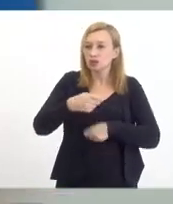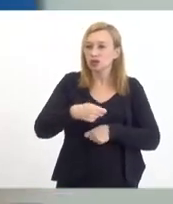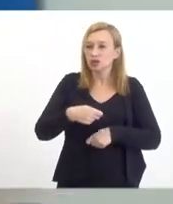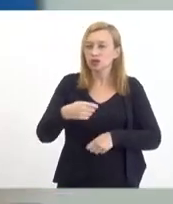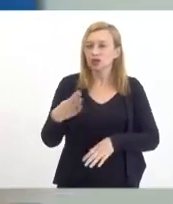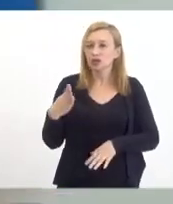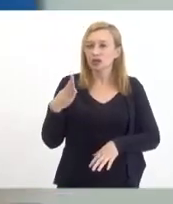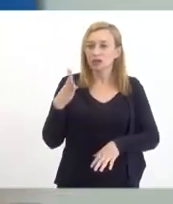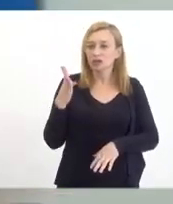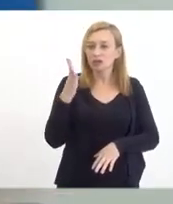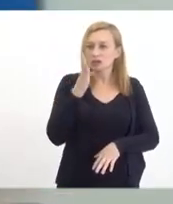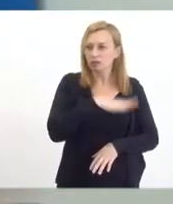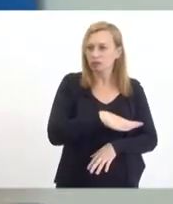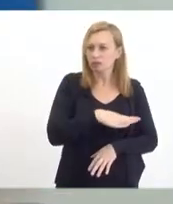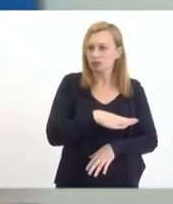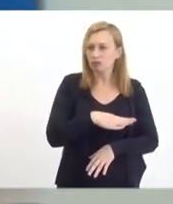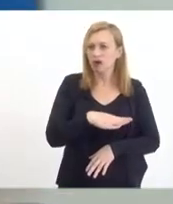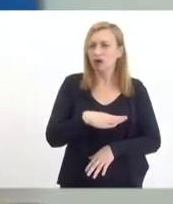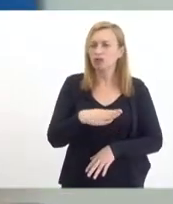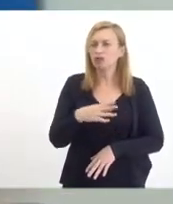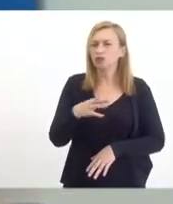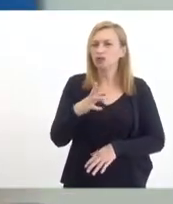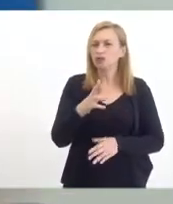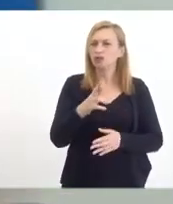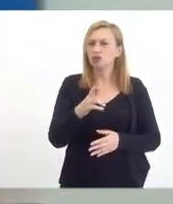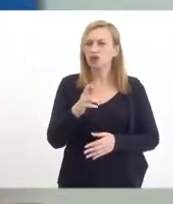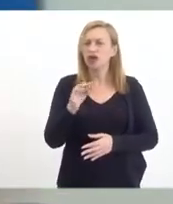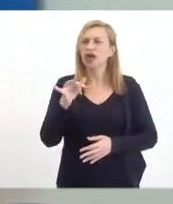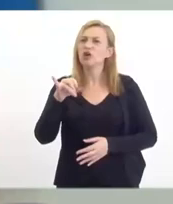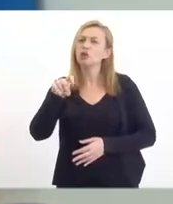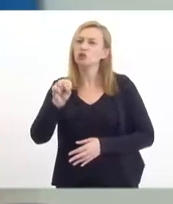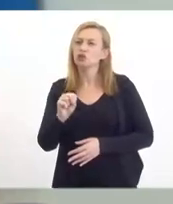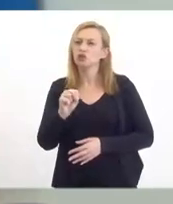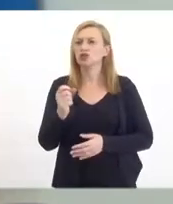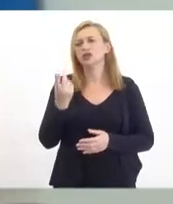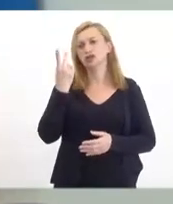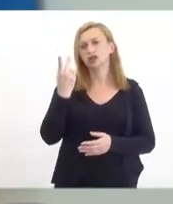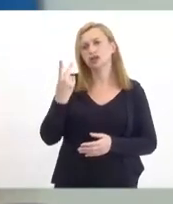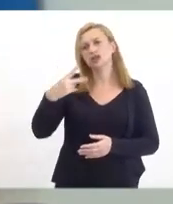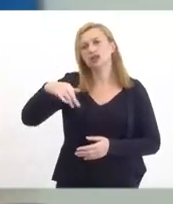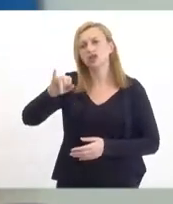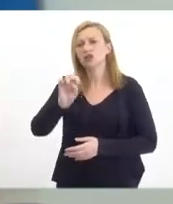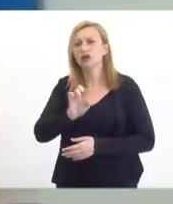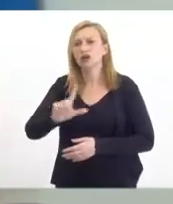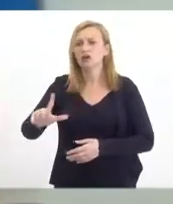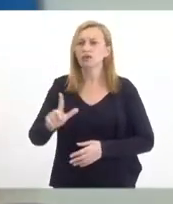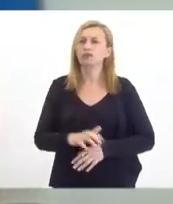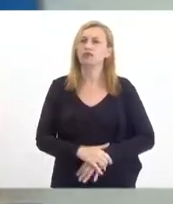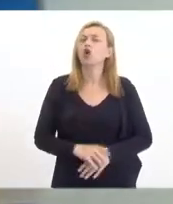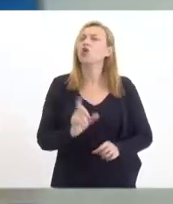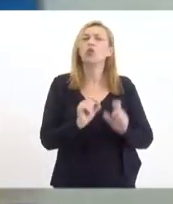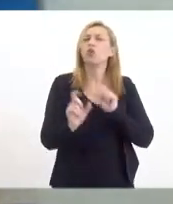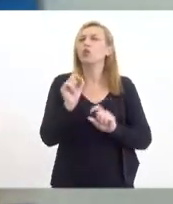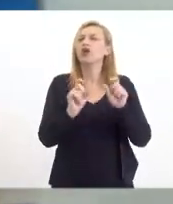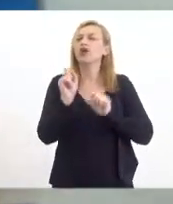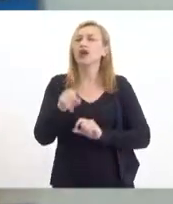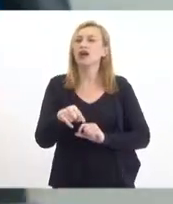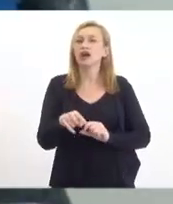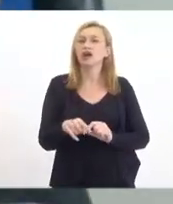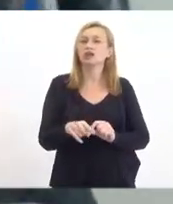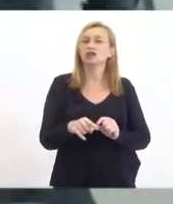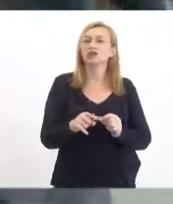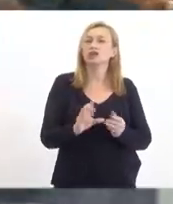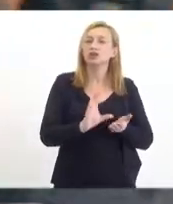dos recursos naturais. O que que seria essa tese econômica? Doença holandesa, os recursos